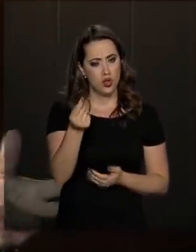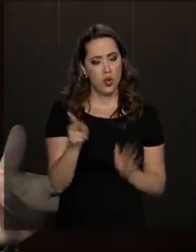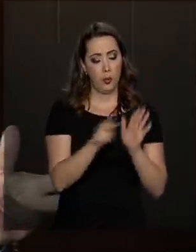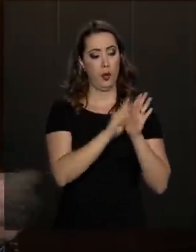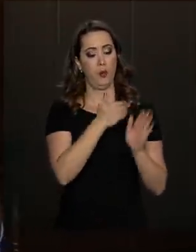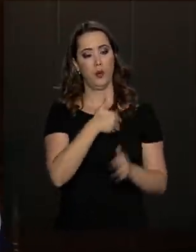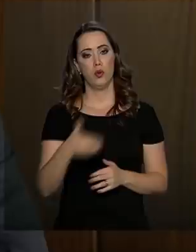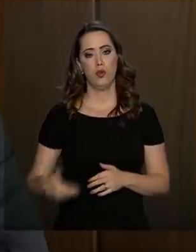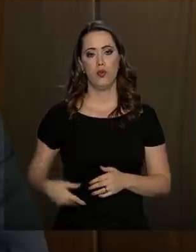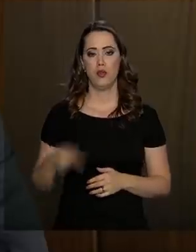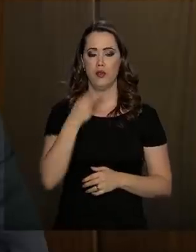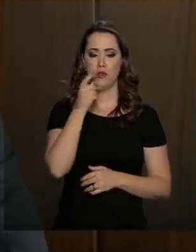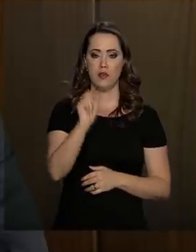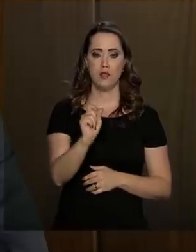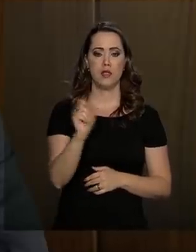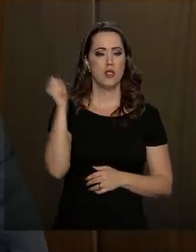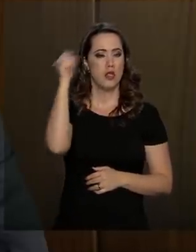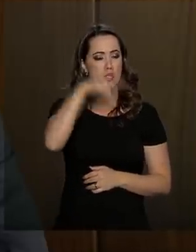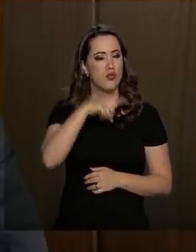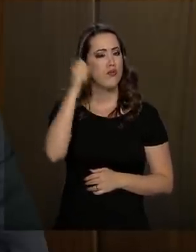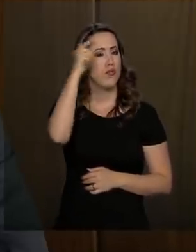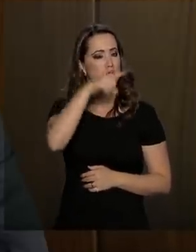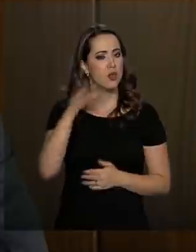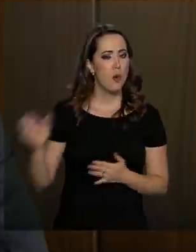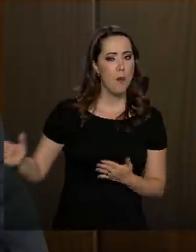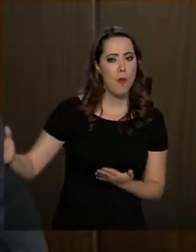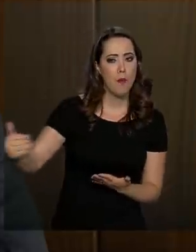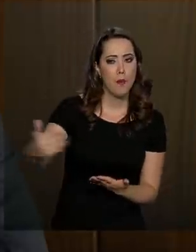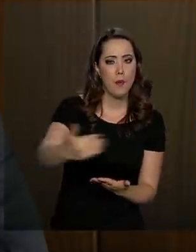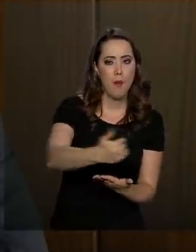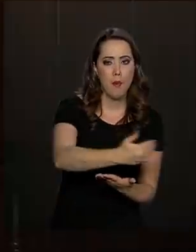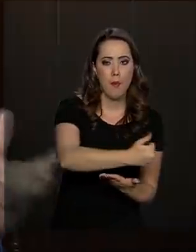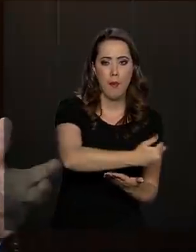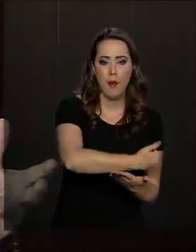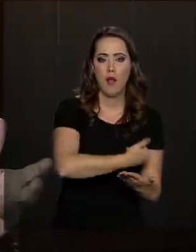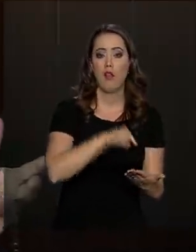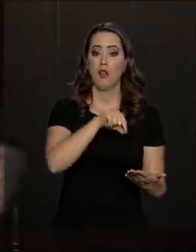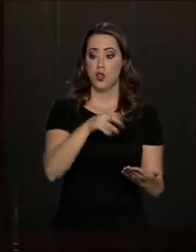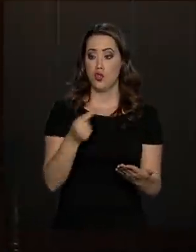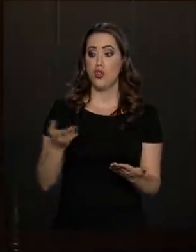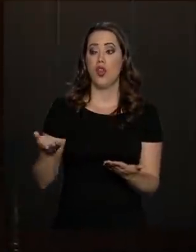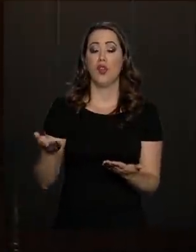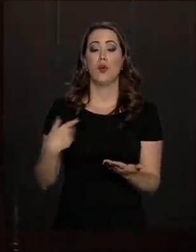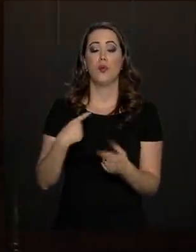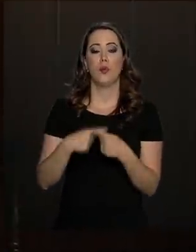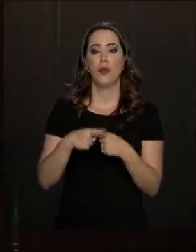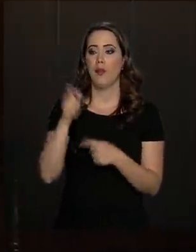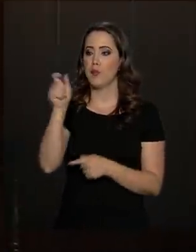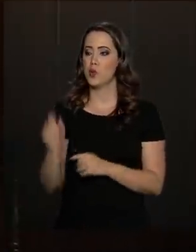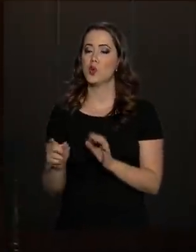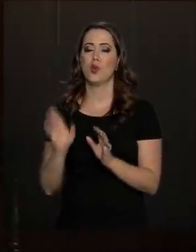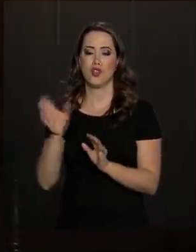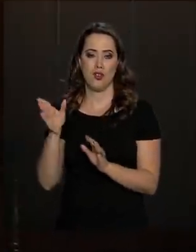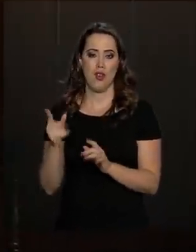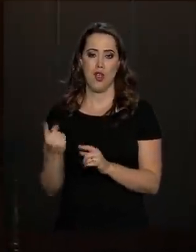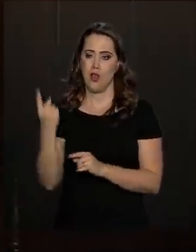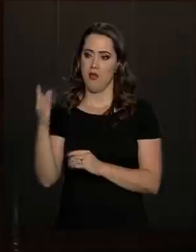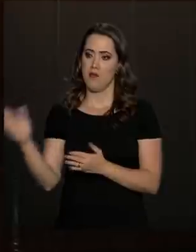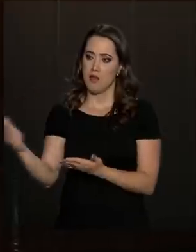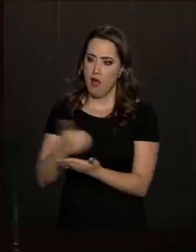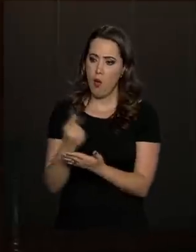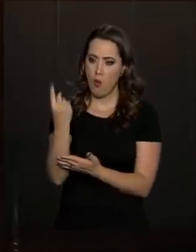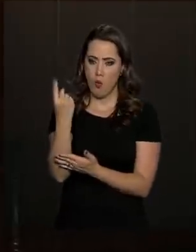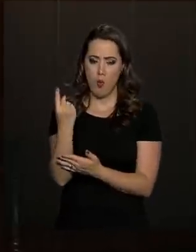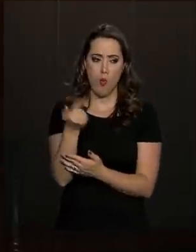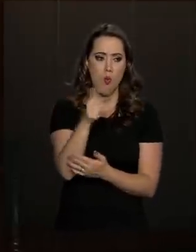a pouco, como é difícil você captar recursos para essa previdência. Para captar, você já deixa alguém desempregado. Então, dos 100